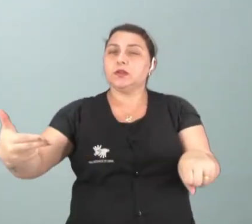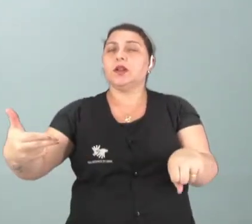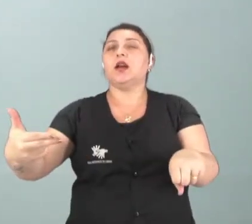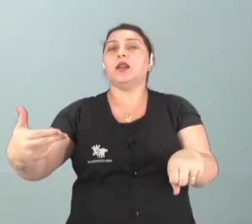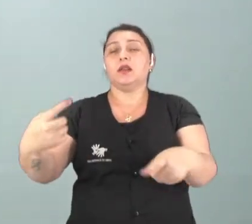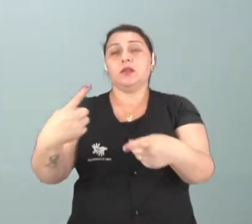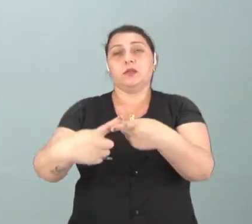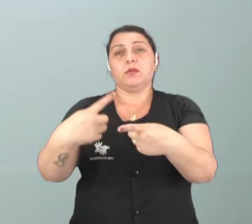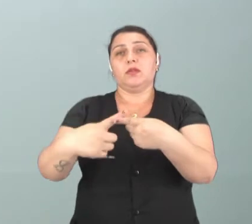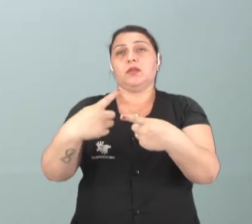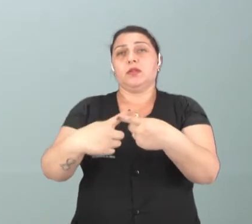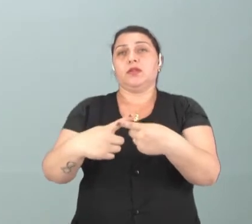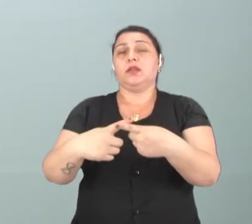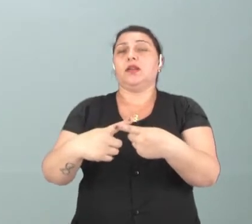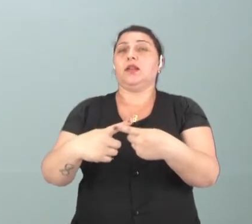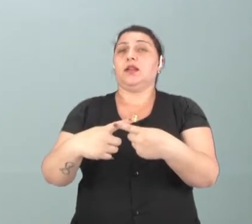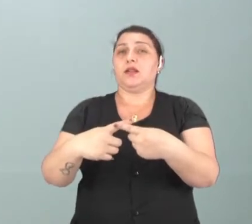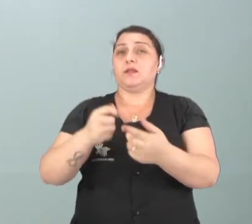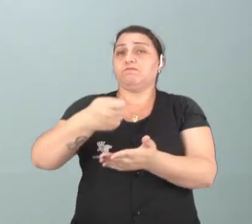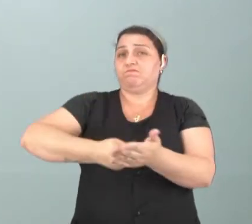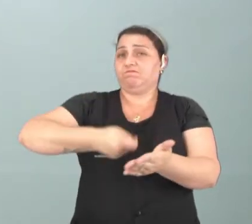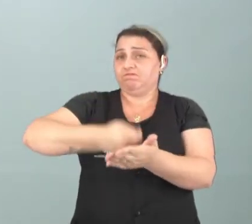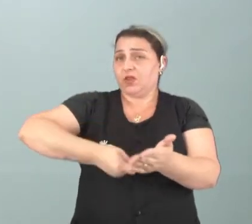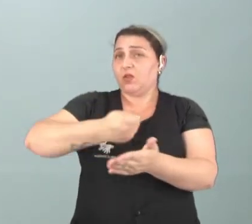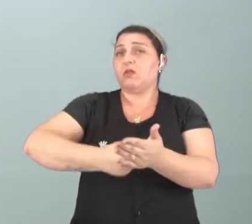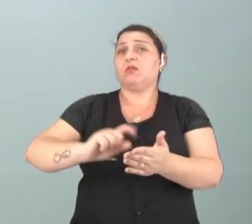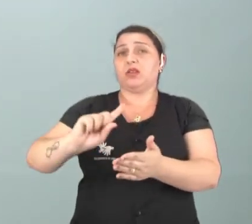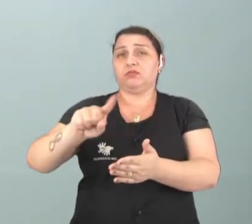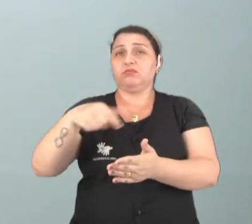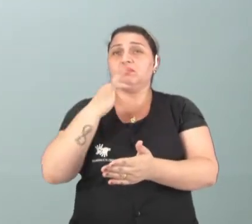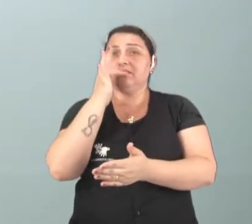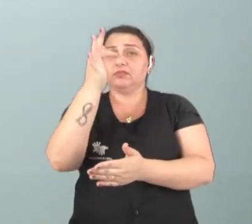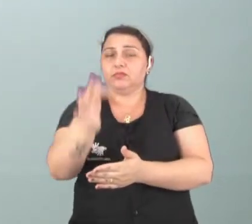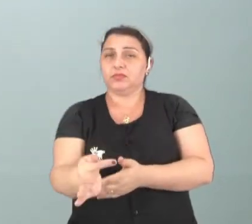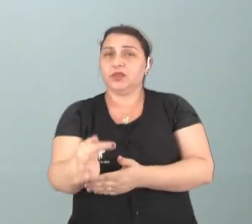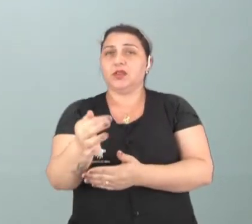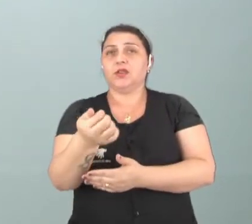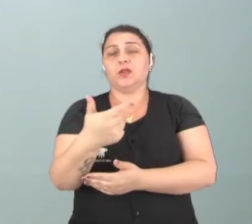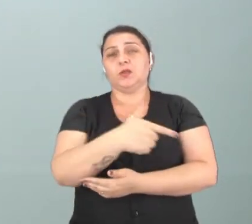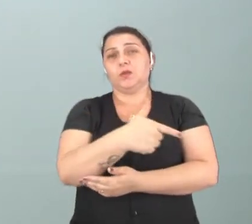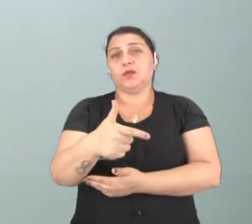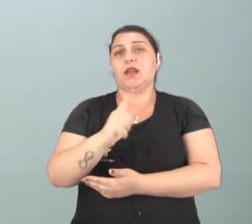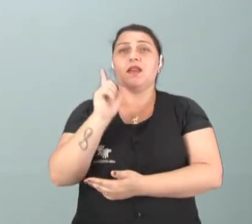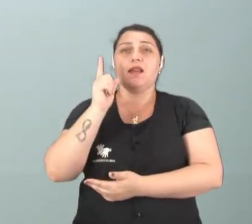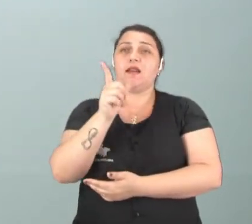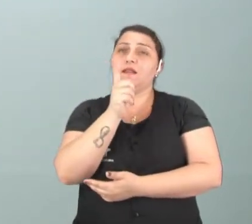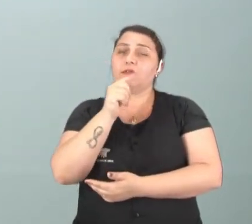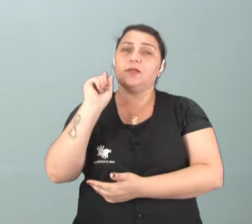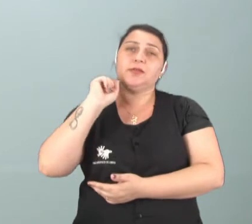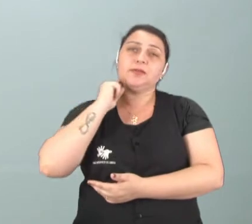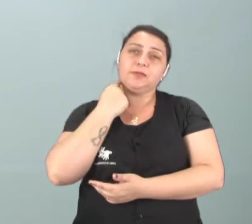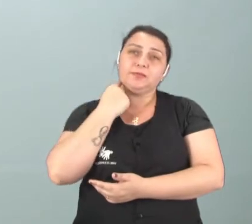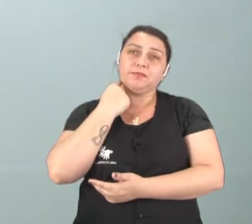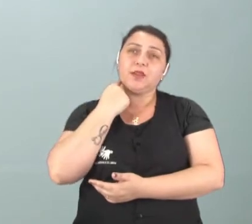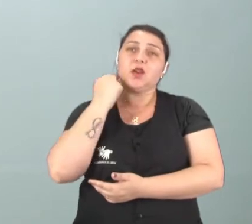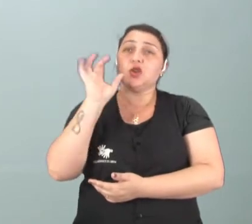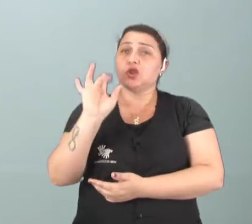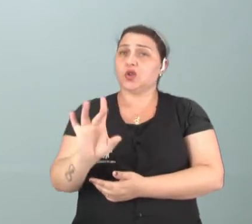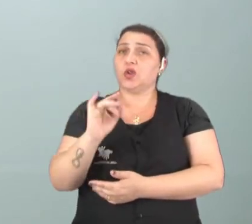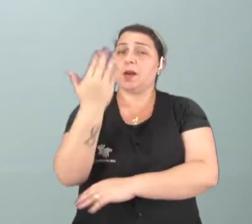naturais, porque ele vai chegar um tempo que não vai ter. Vai chegar um tempo que nós vamos ter água potável, vai chegar um tempo que nós não vamos